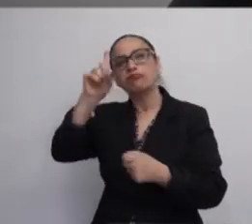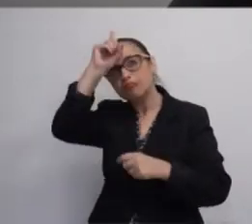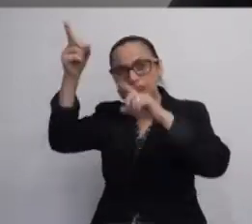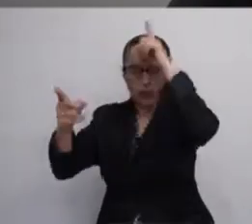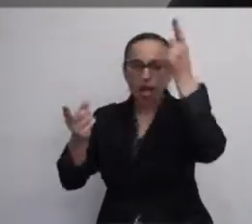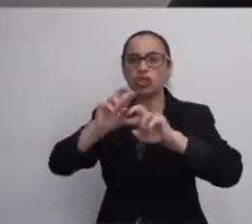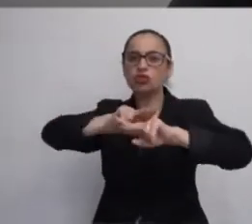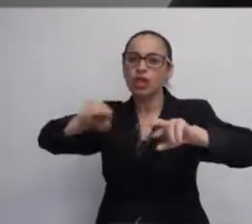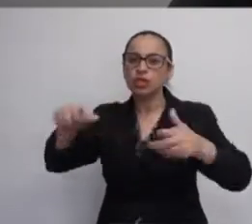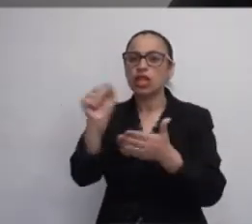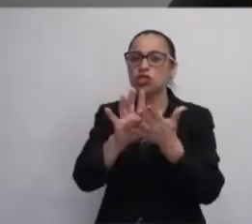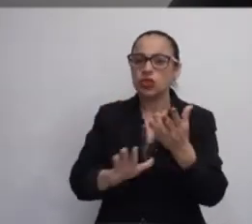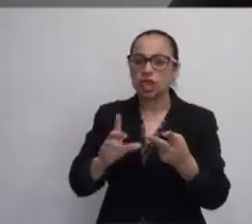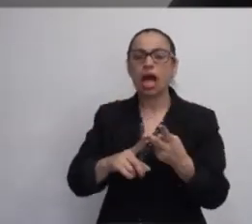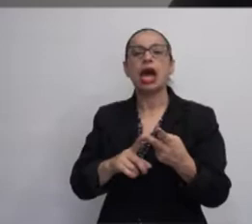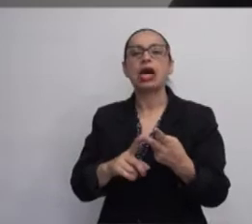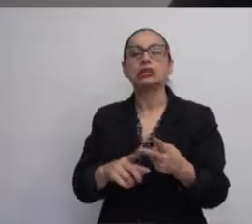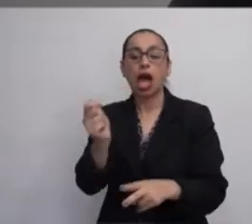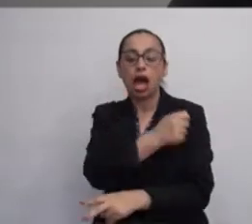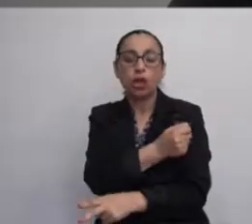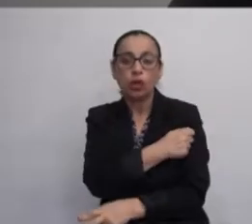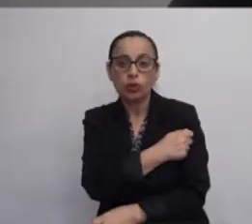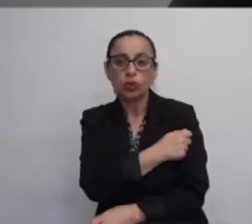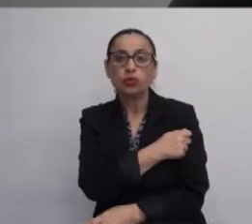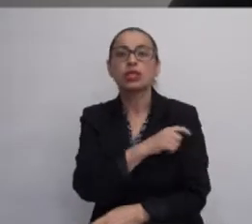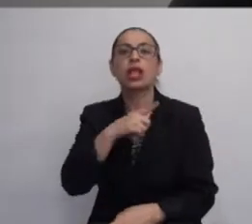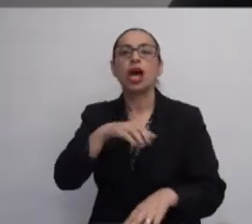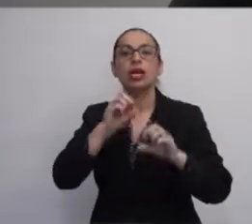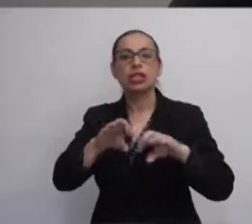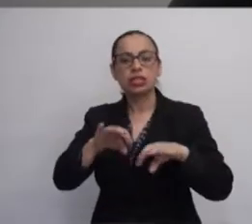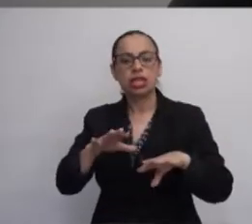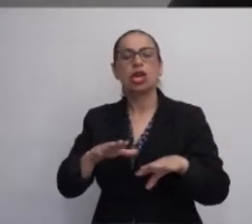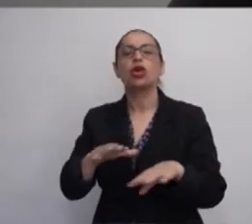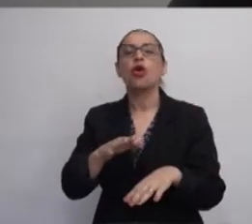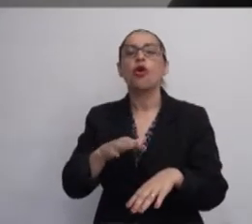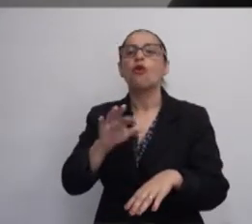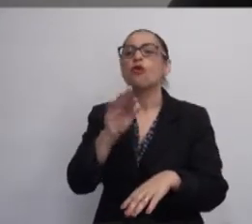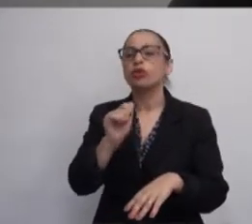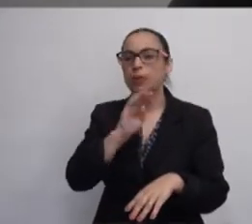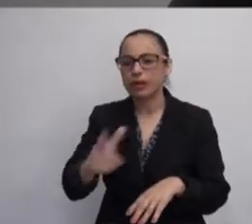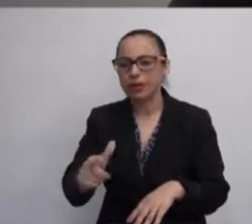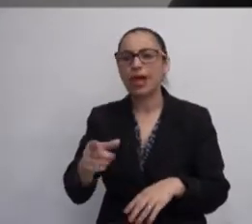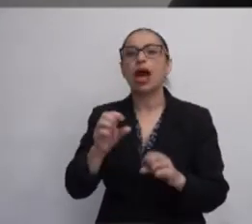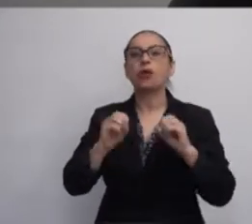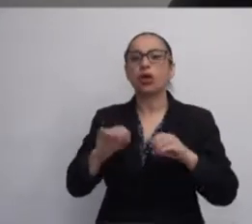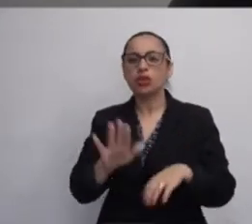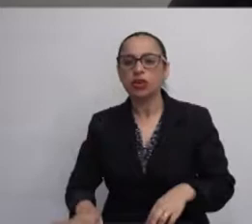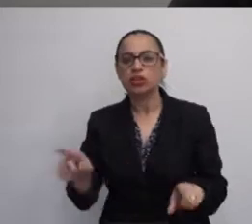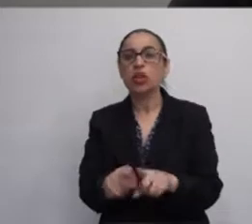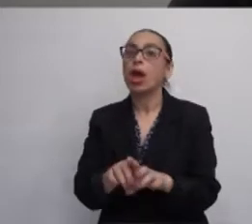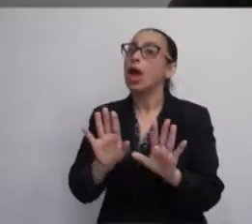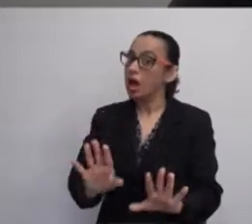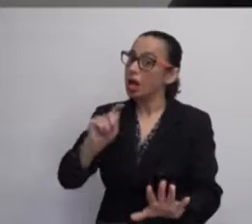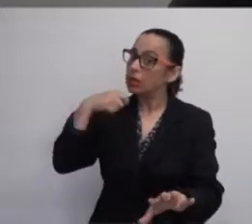atividades para alunos que estão no ensino fundamental, na educação infantil, isto é,